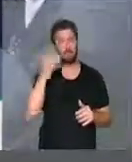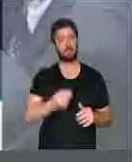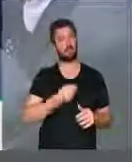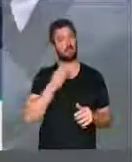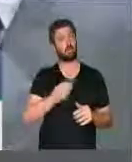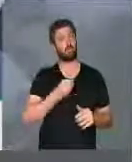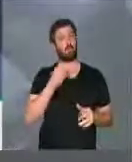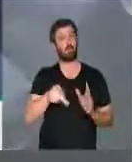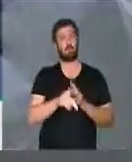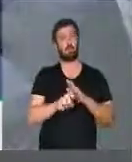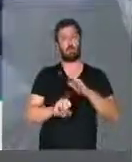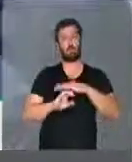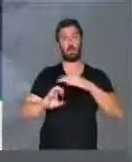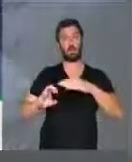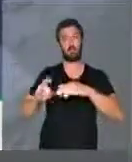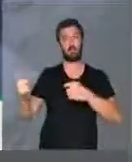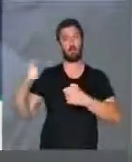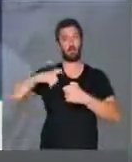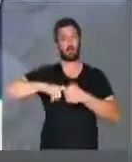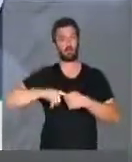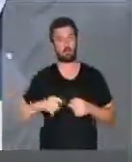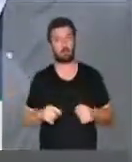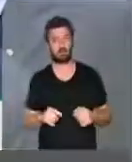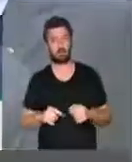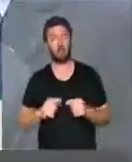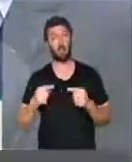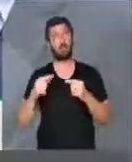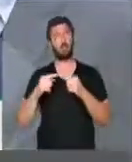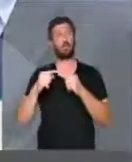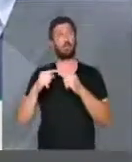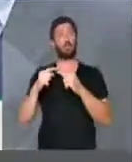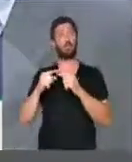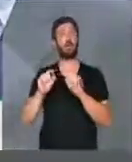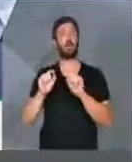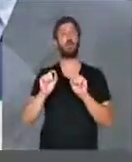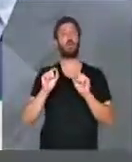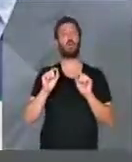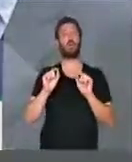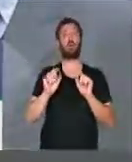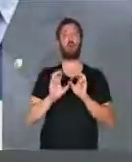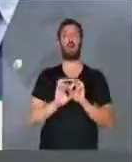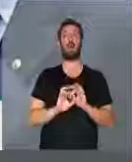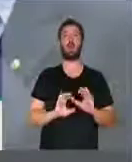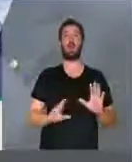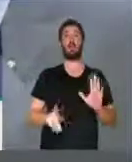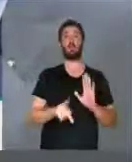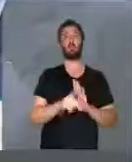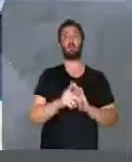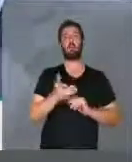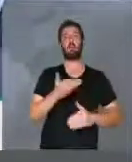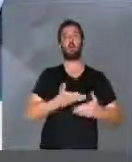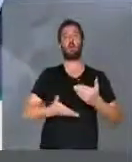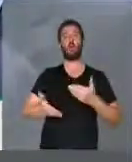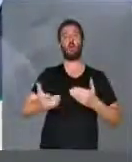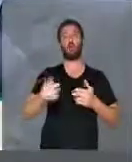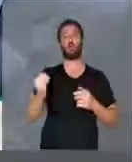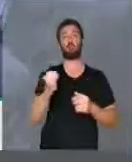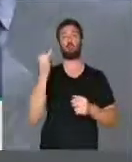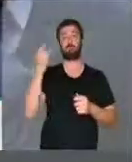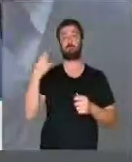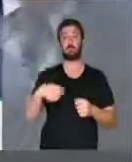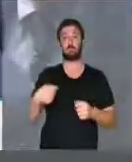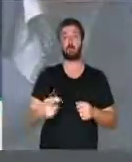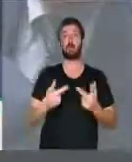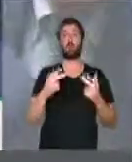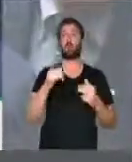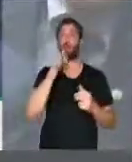vida das concessionárias na medida em que as livram de contrapartidas fundamentais,